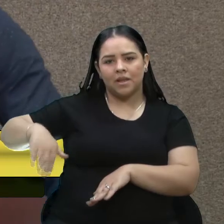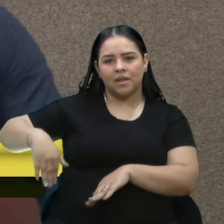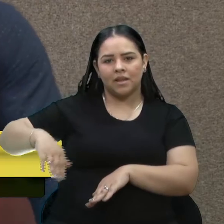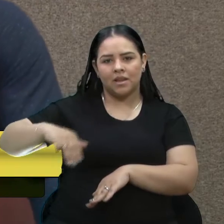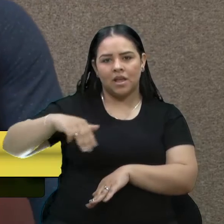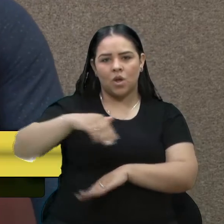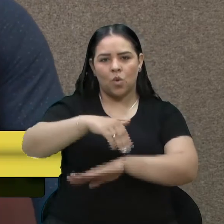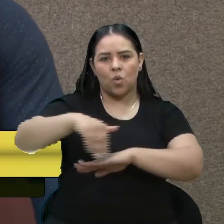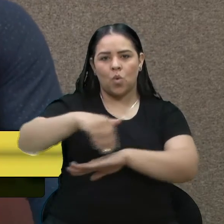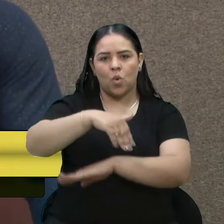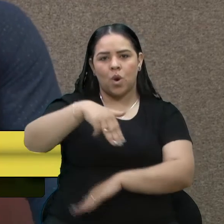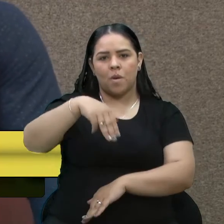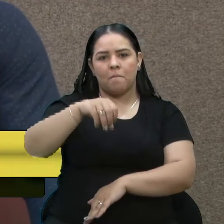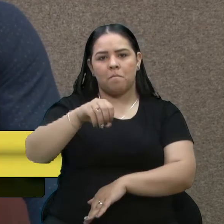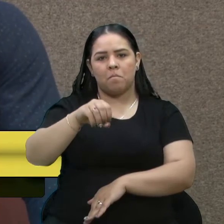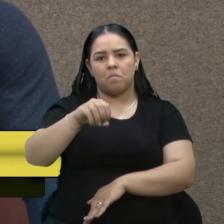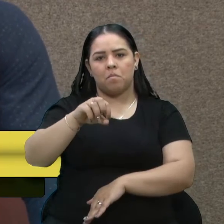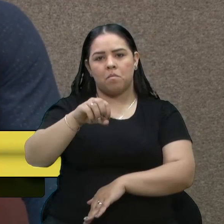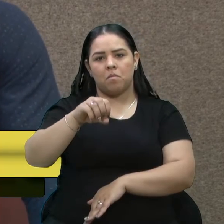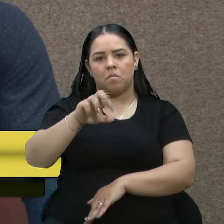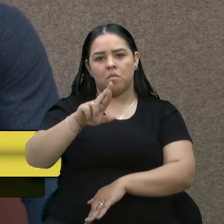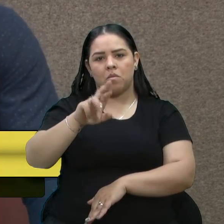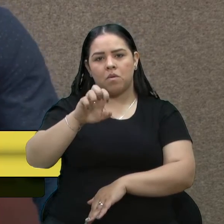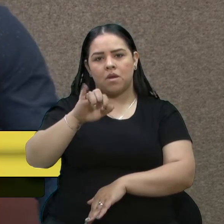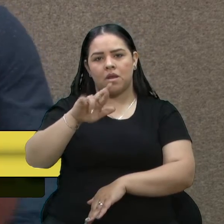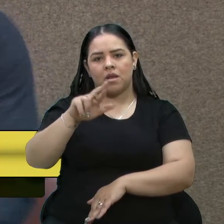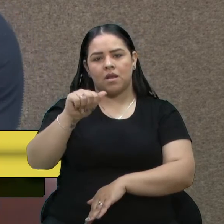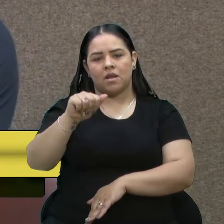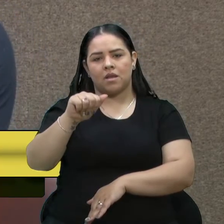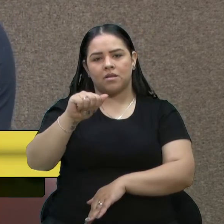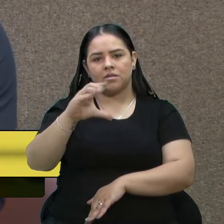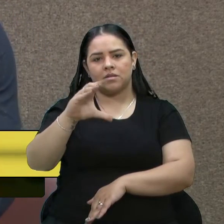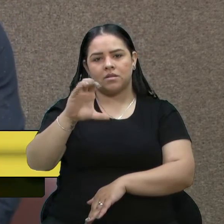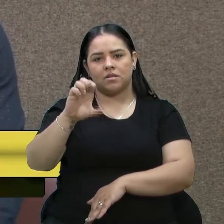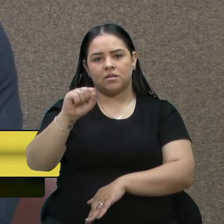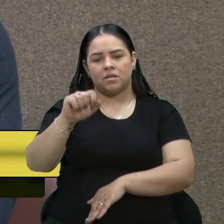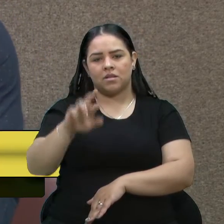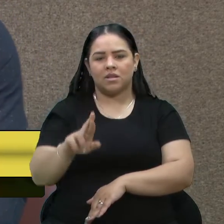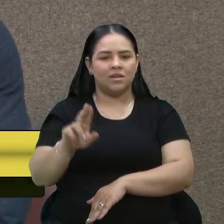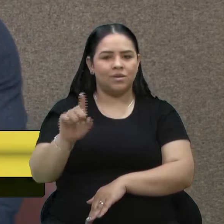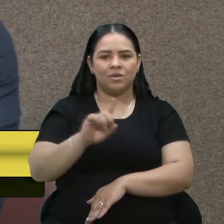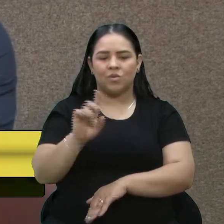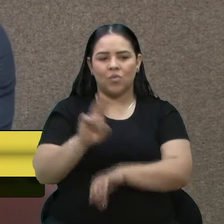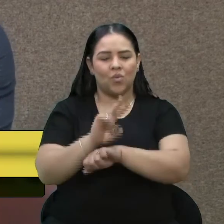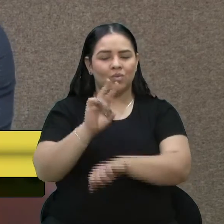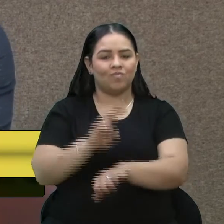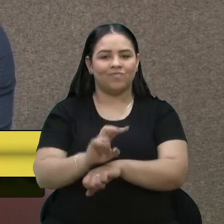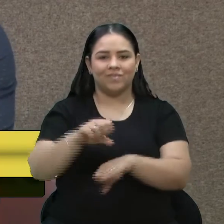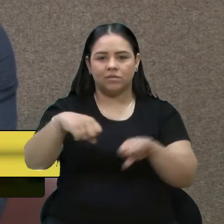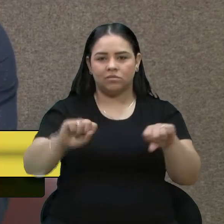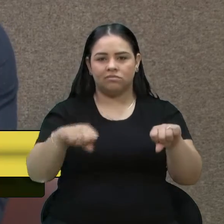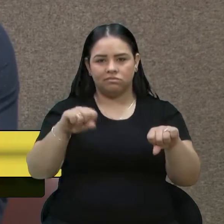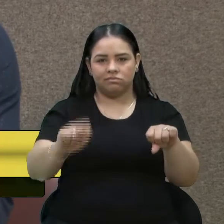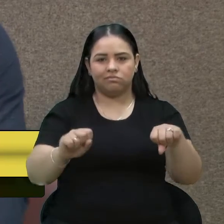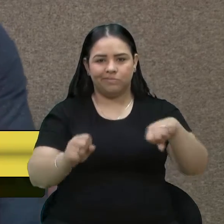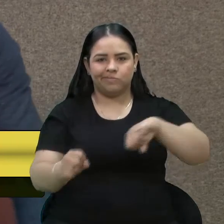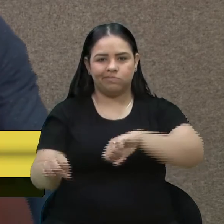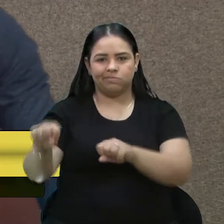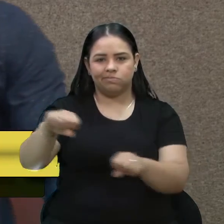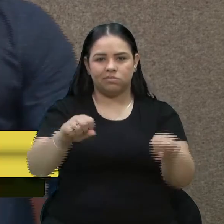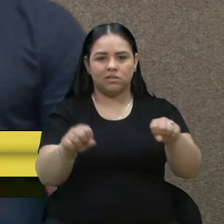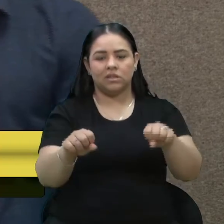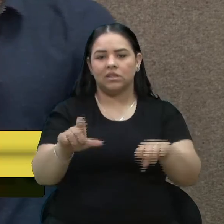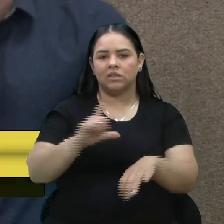César. um descuido, onde foi fatal, e ele deixa sua